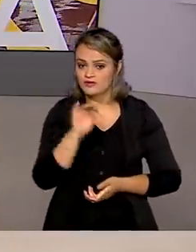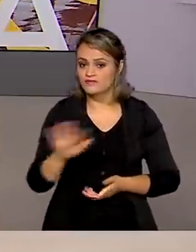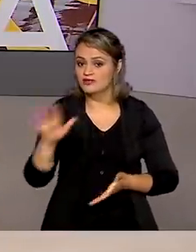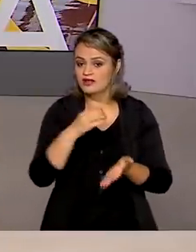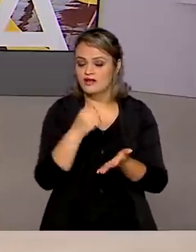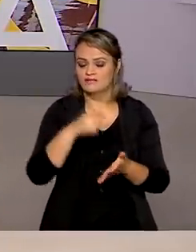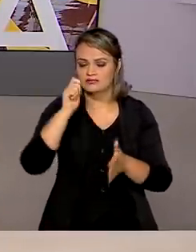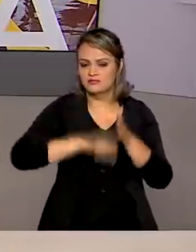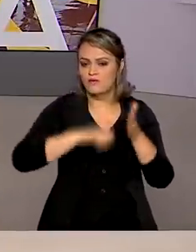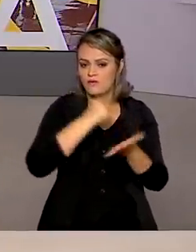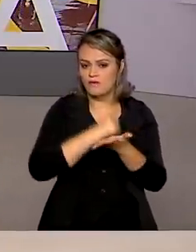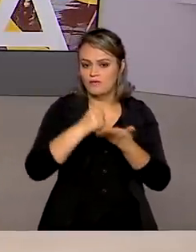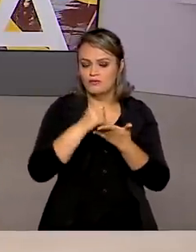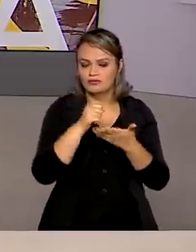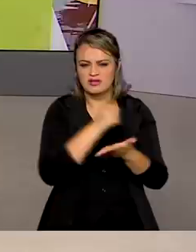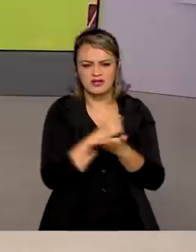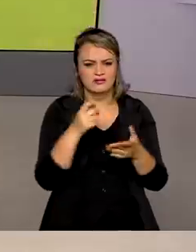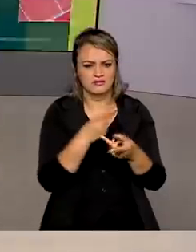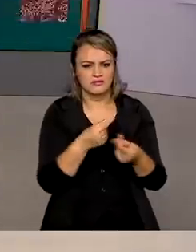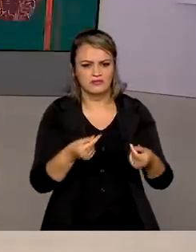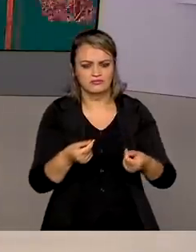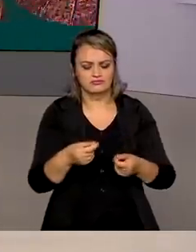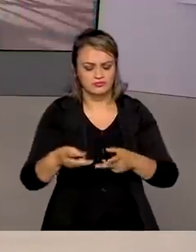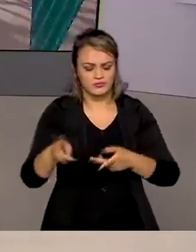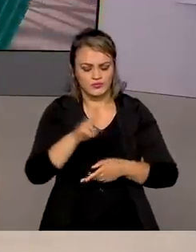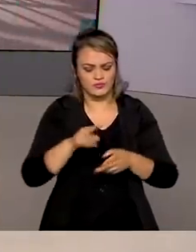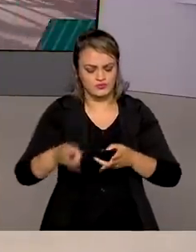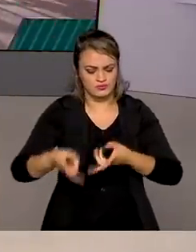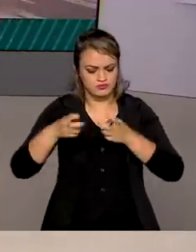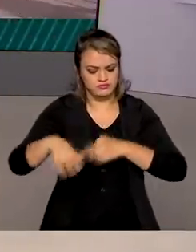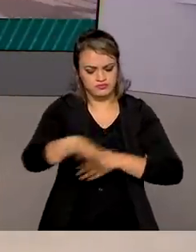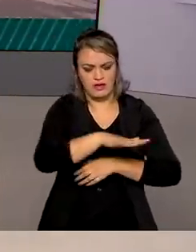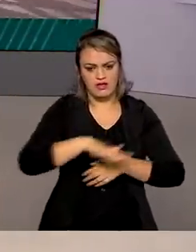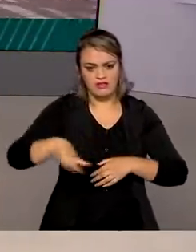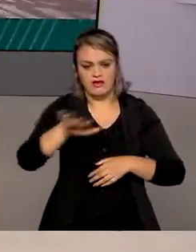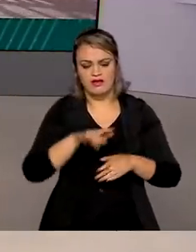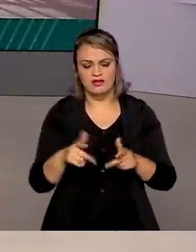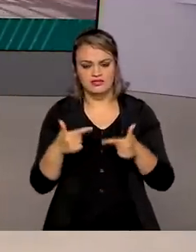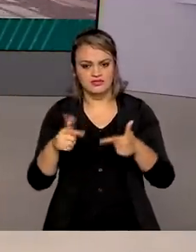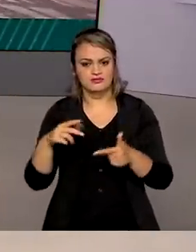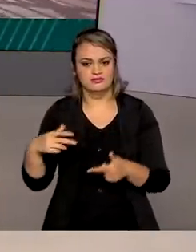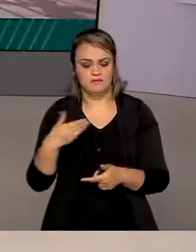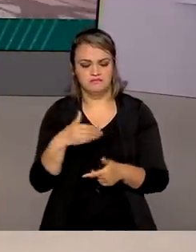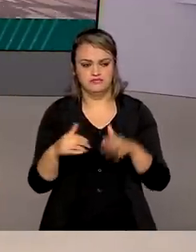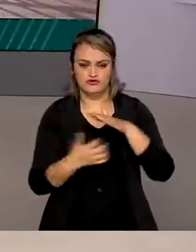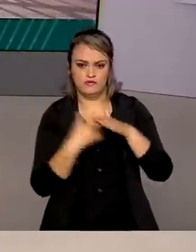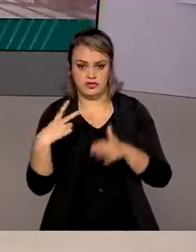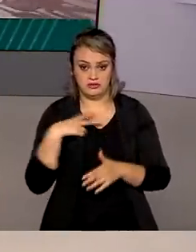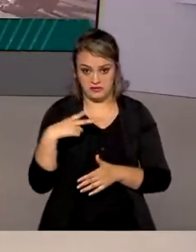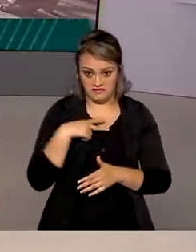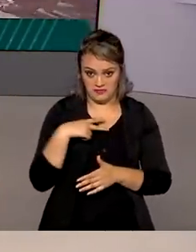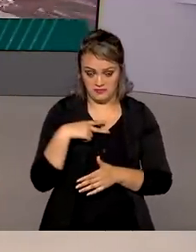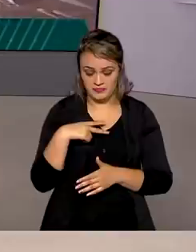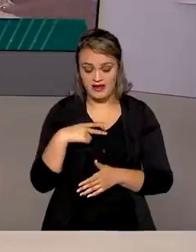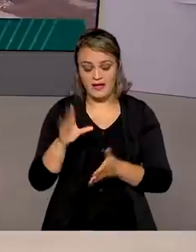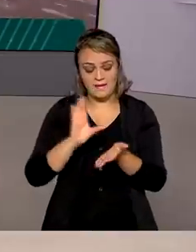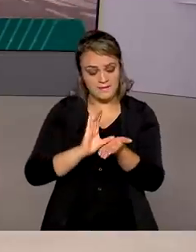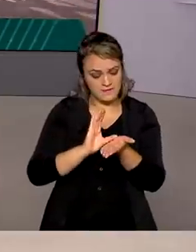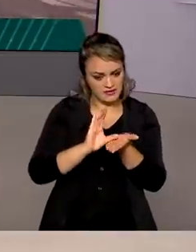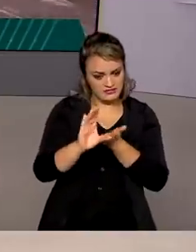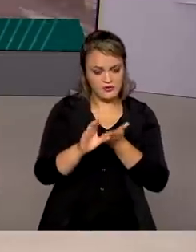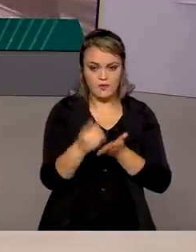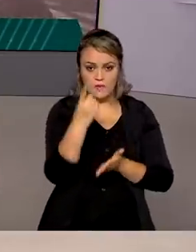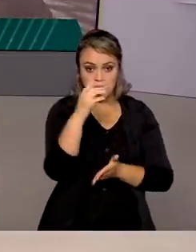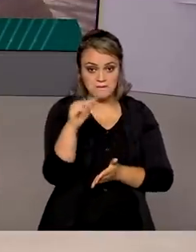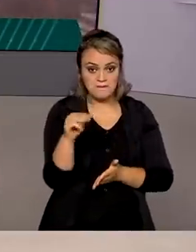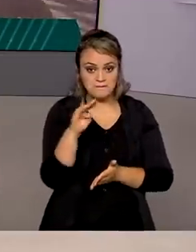contratos de arrendamento e autorização de exploração de portos pela iniciativa privada. As empresas vão investir quase 1